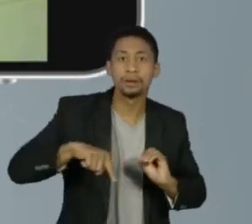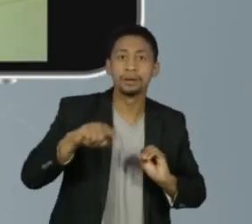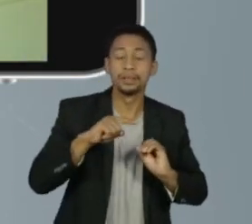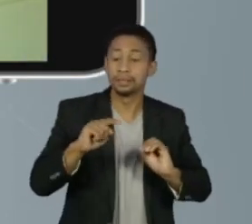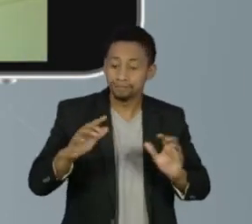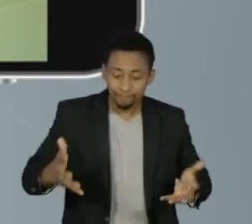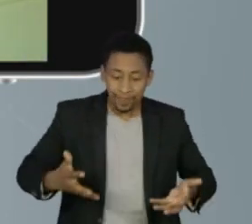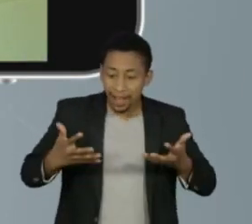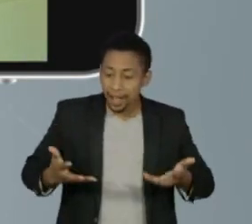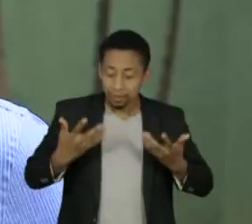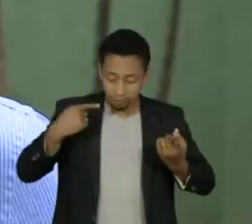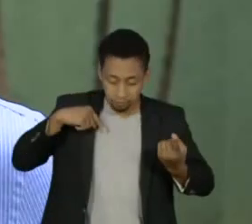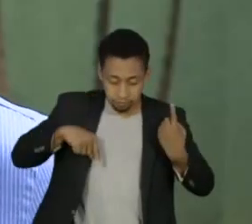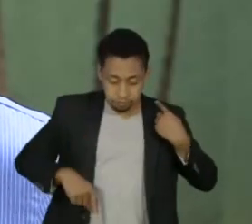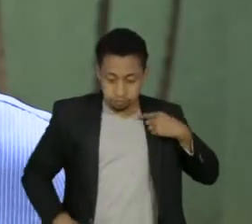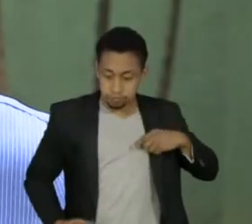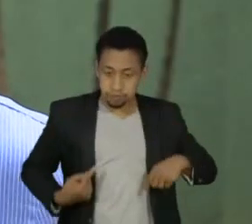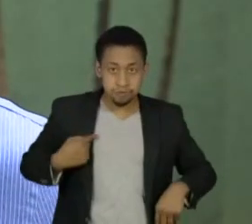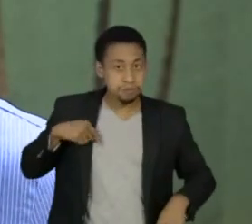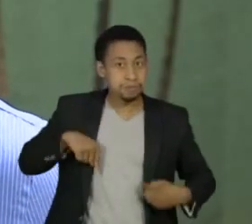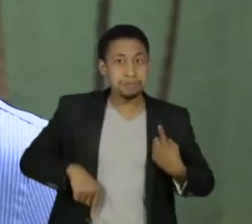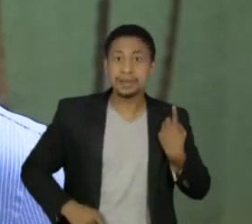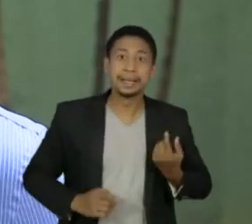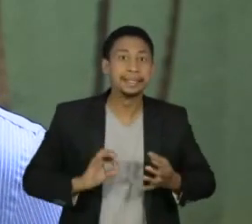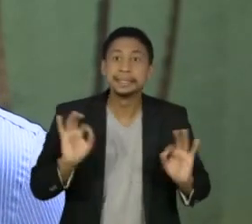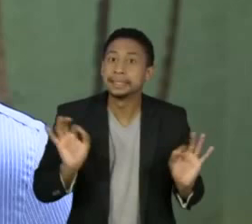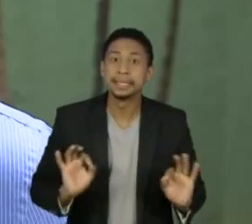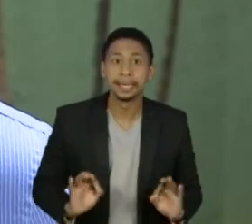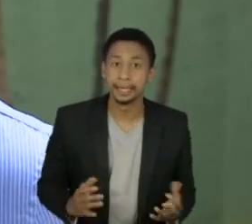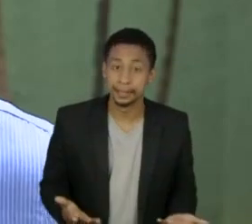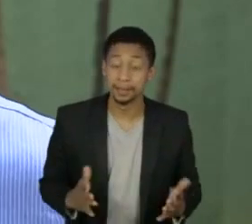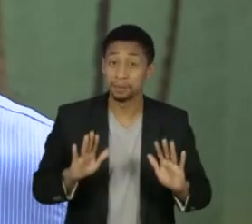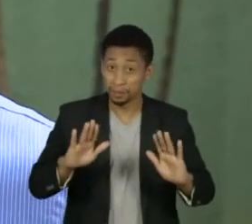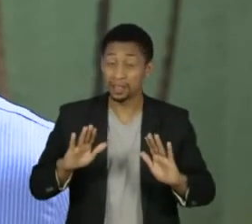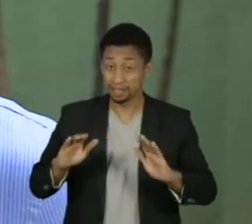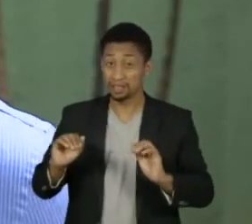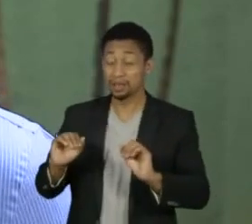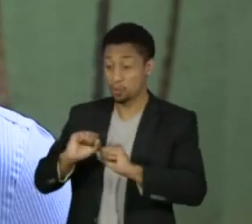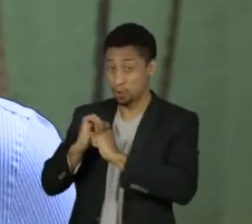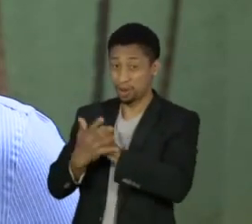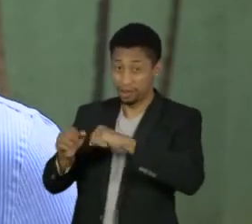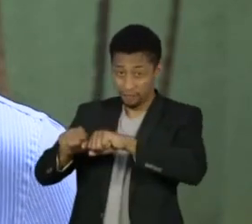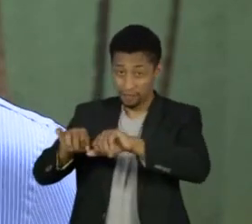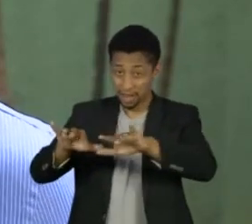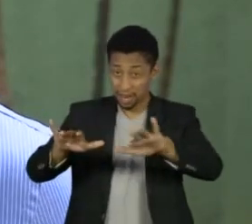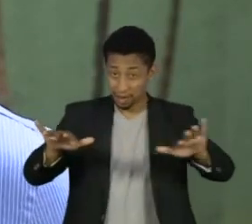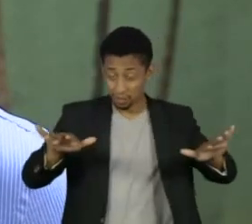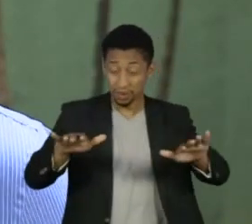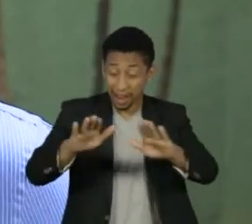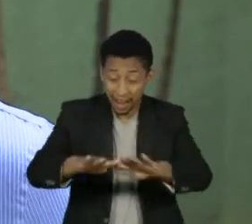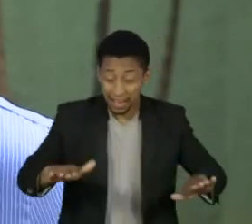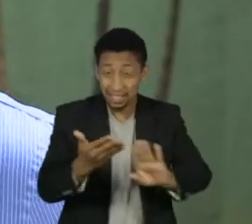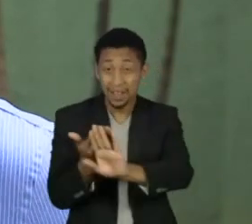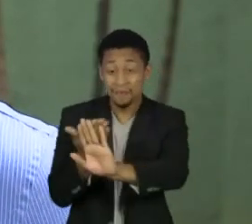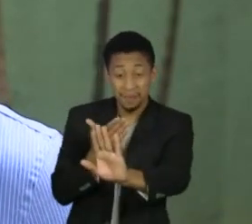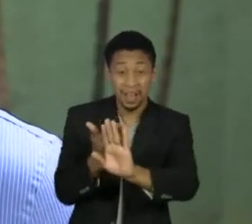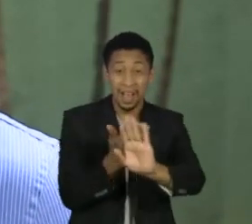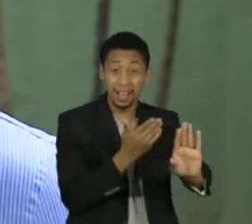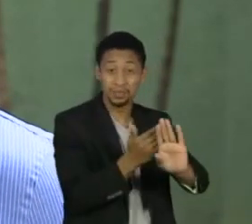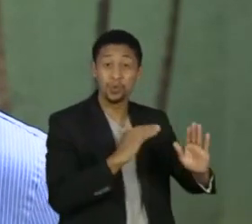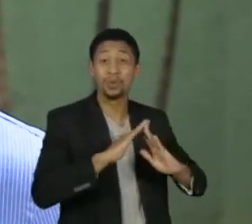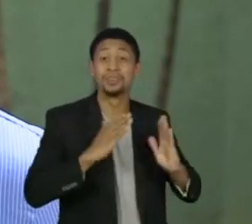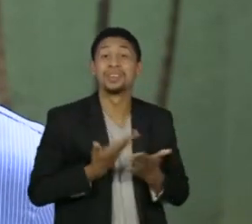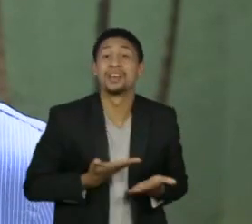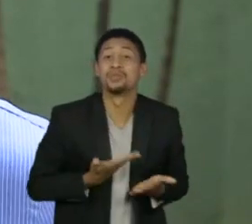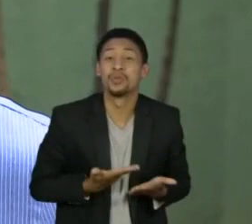as anticorpos contra. Mas a pandemia tirou as crianças das creches e escolas e ainda limitou as idas aos parques e